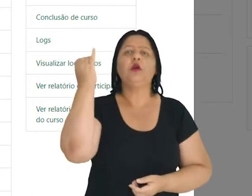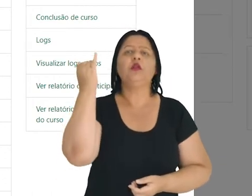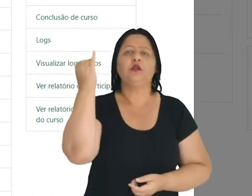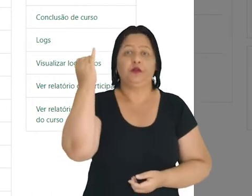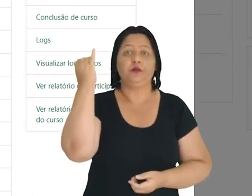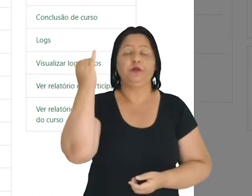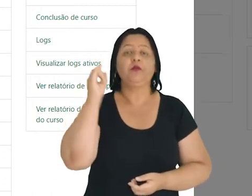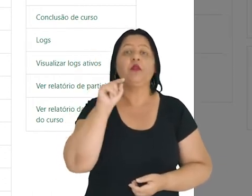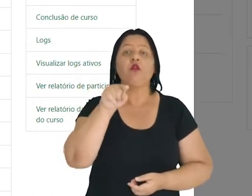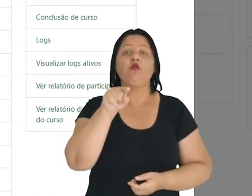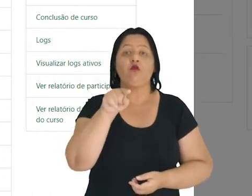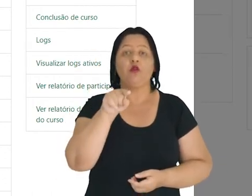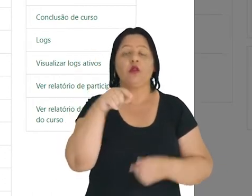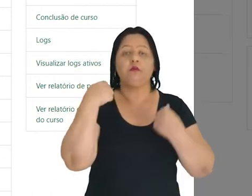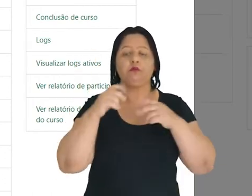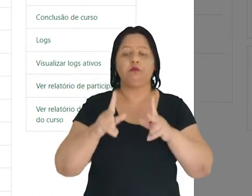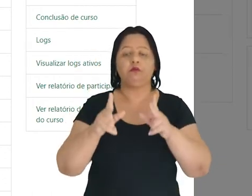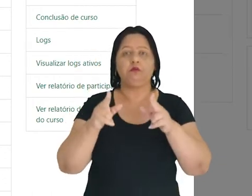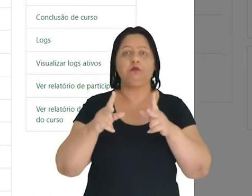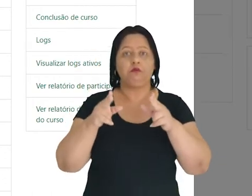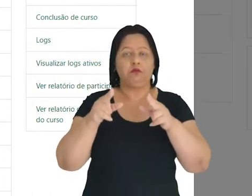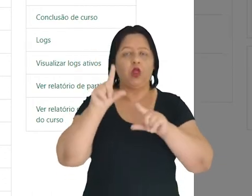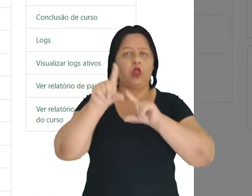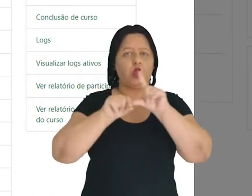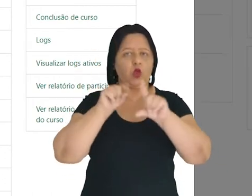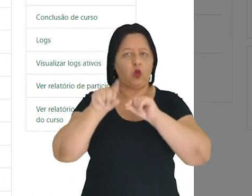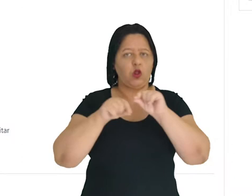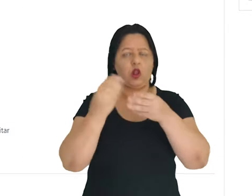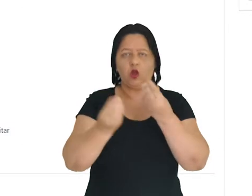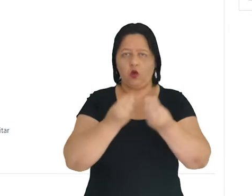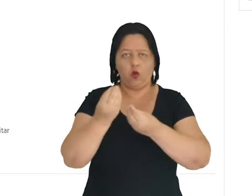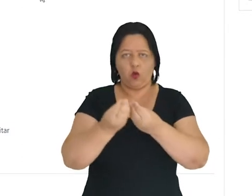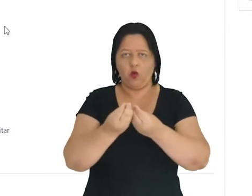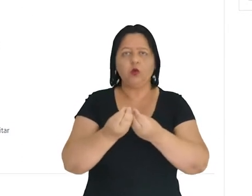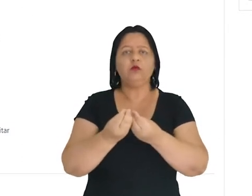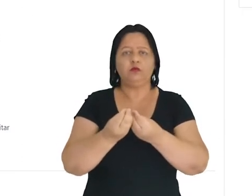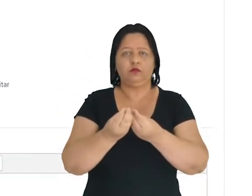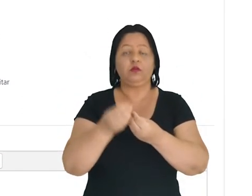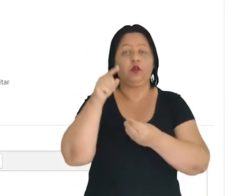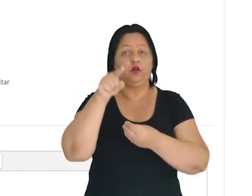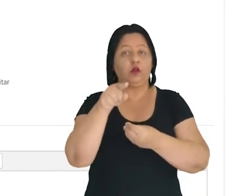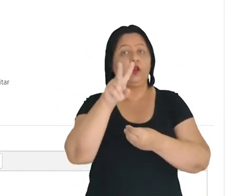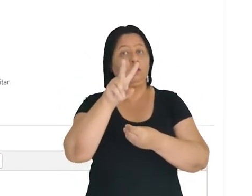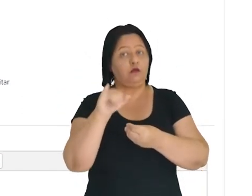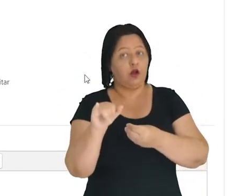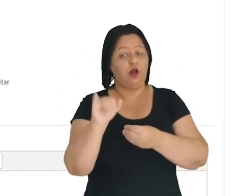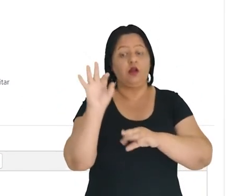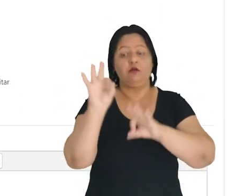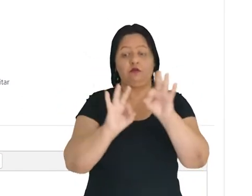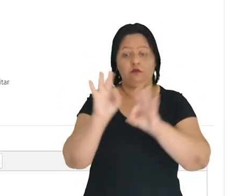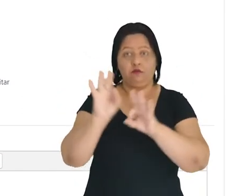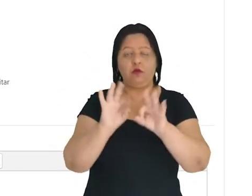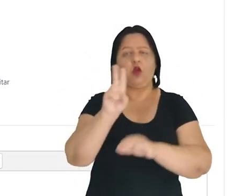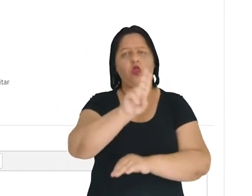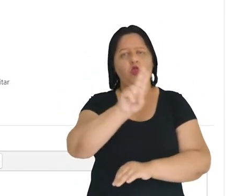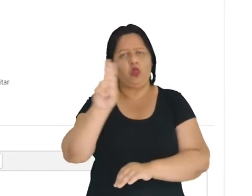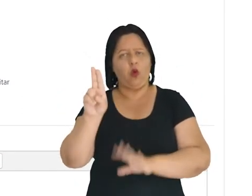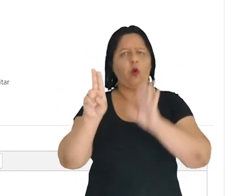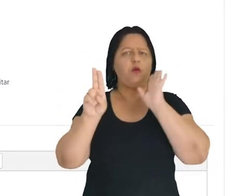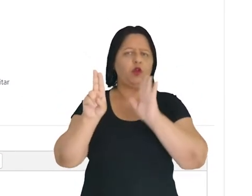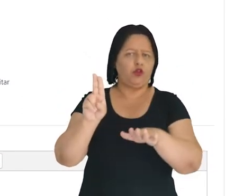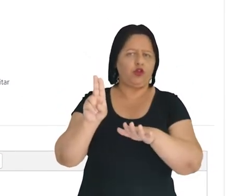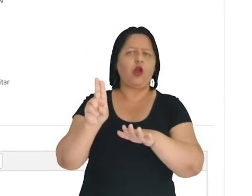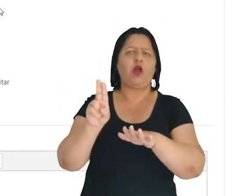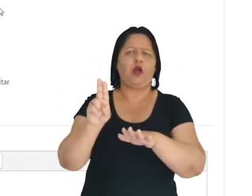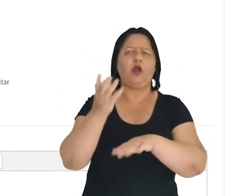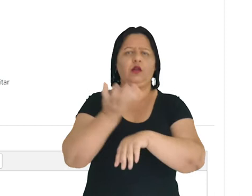importante aqui? Essa opção de editar as configurações do curso, onde você vai manter o nome, que